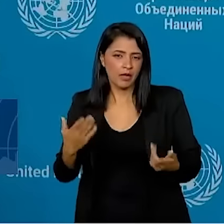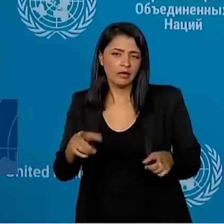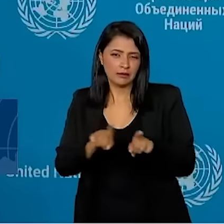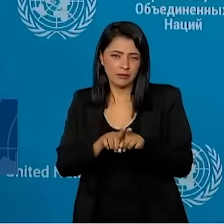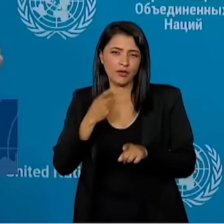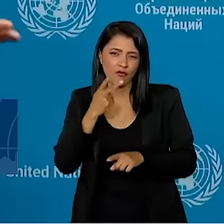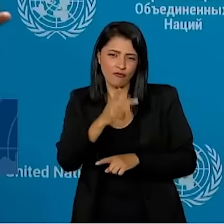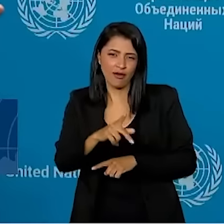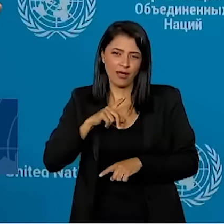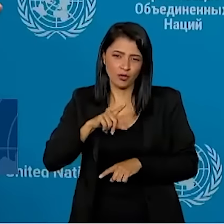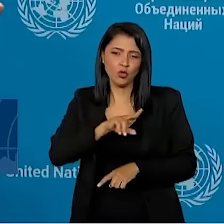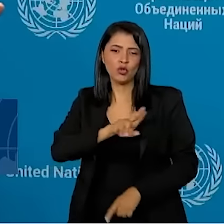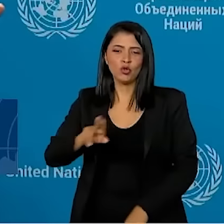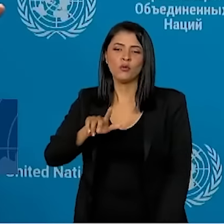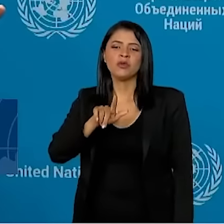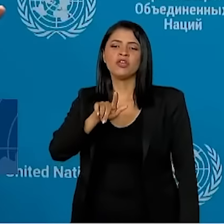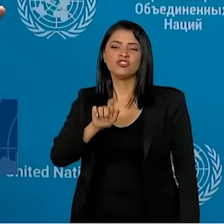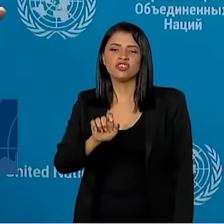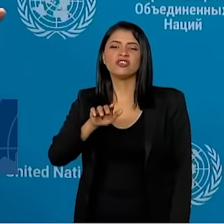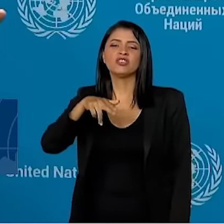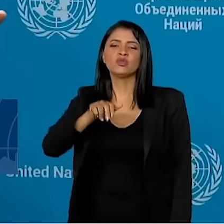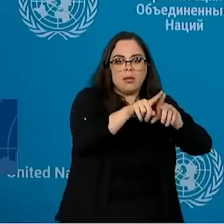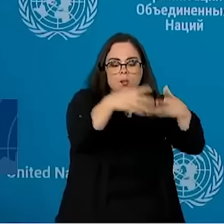que eu chamo de genocídio na faixa de Gaza.